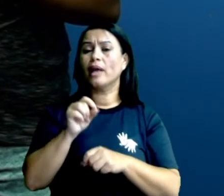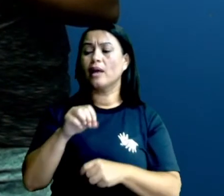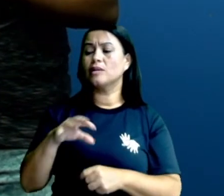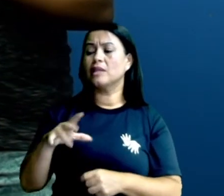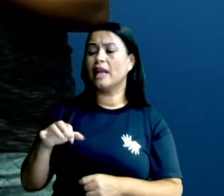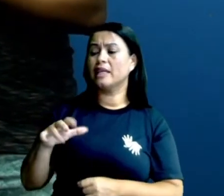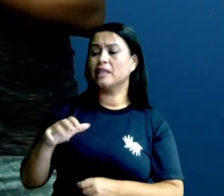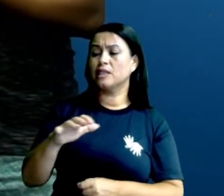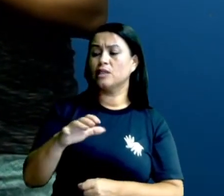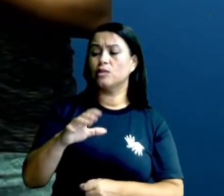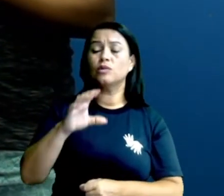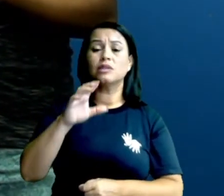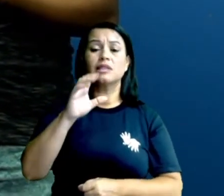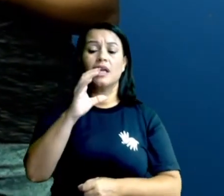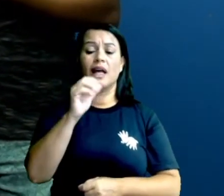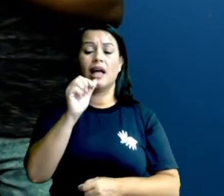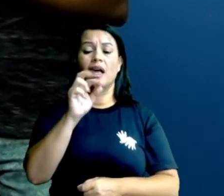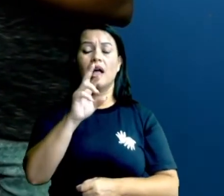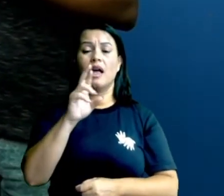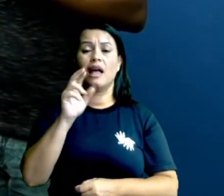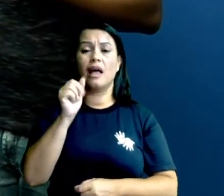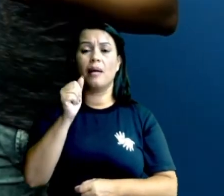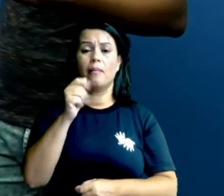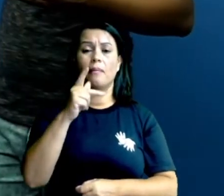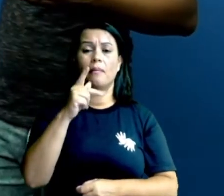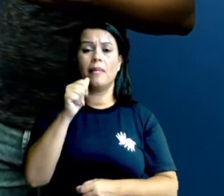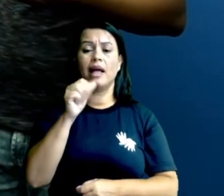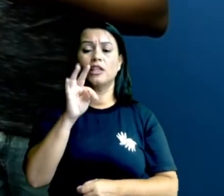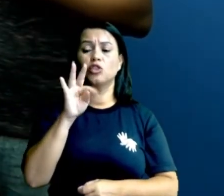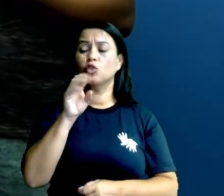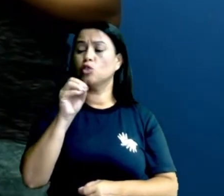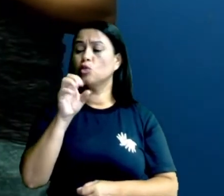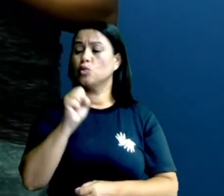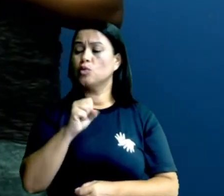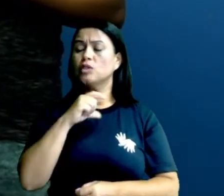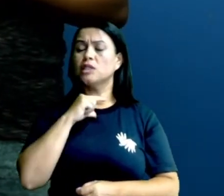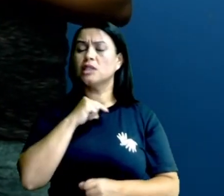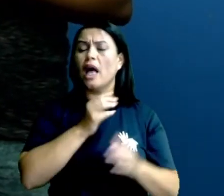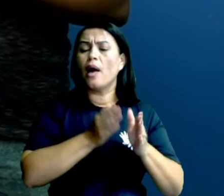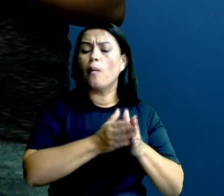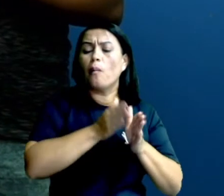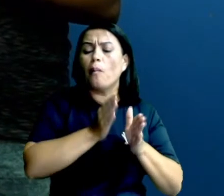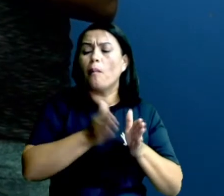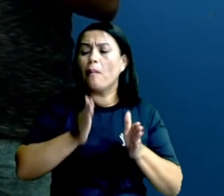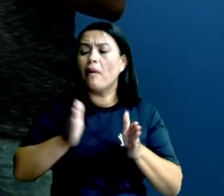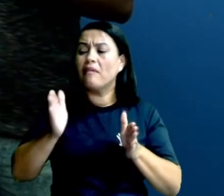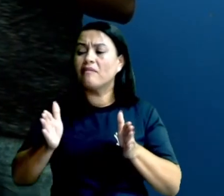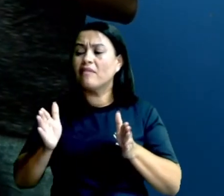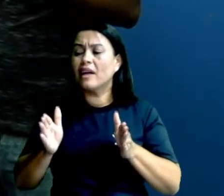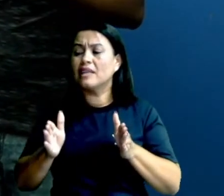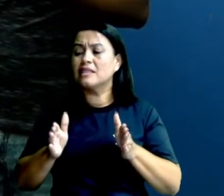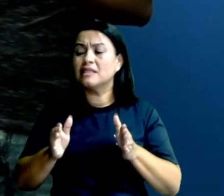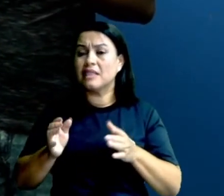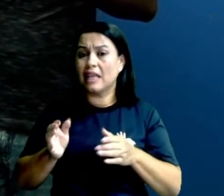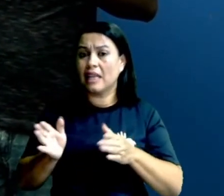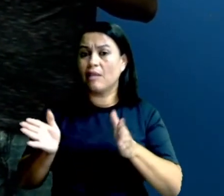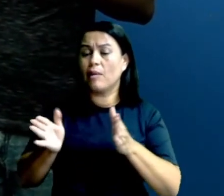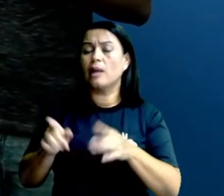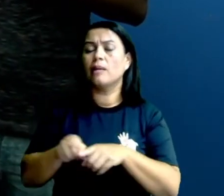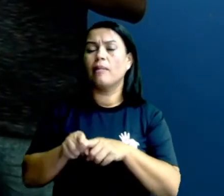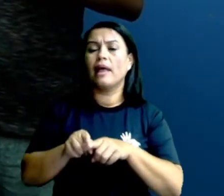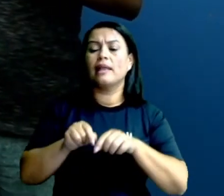carrapatos. Os carrapatos possuem diversas fases de nifa, até chegar à fase adulta, e também transmitem diversas doenças,